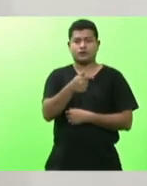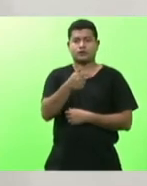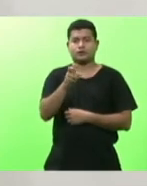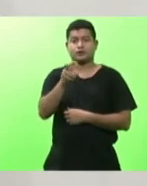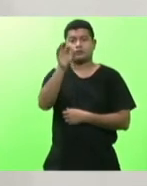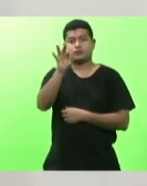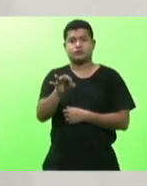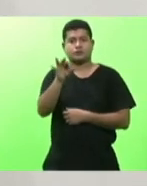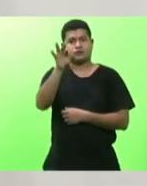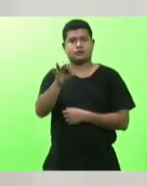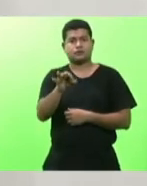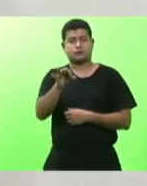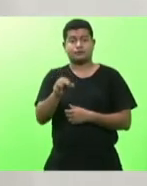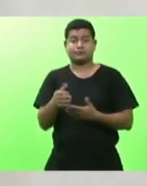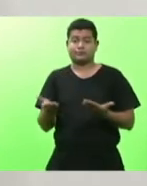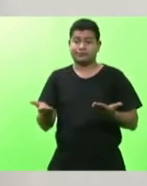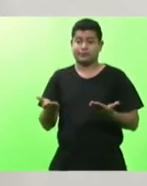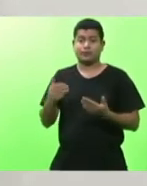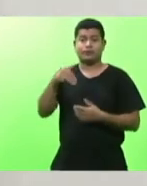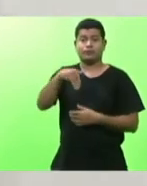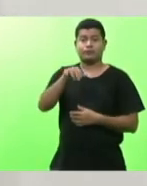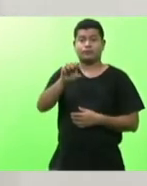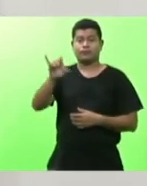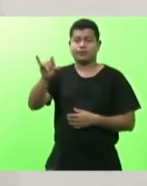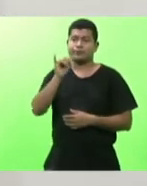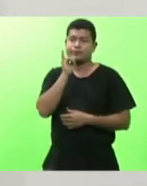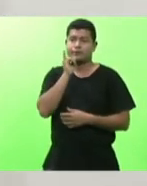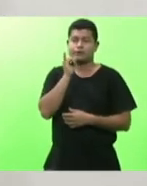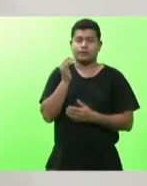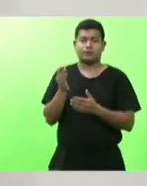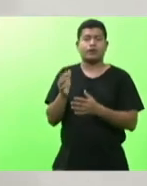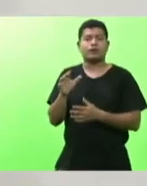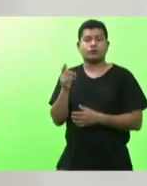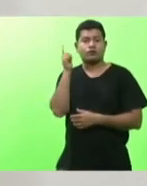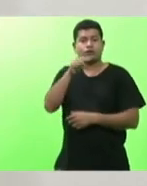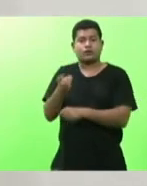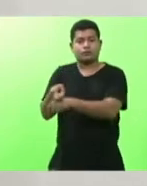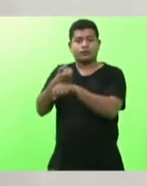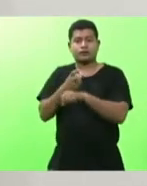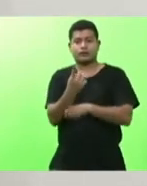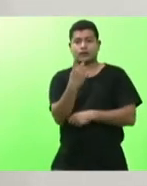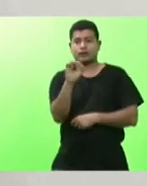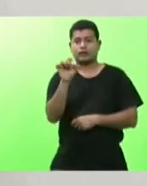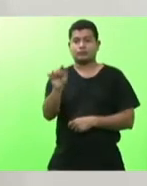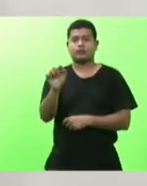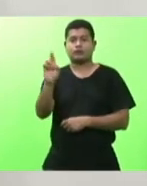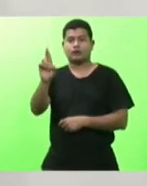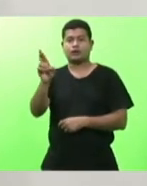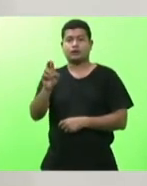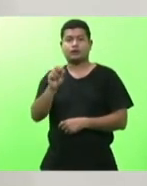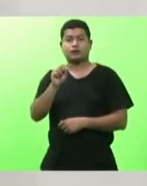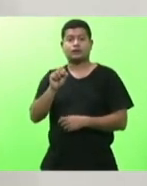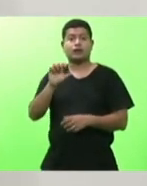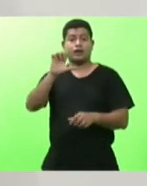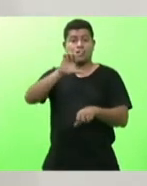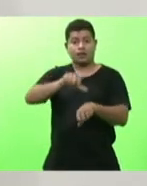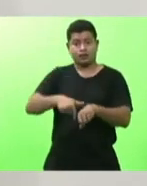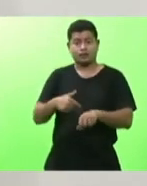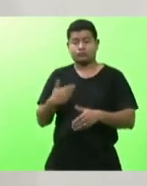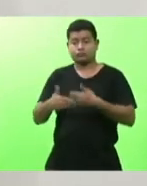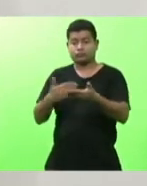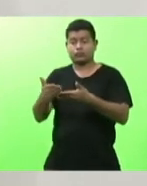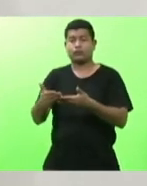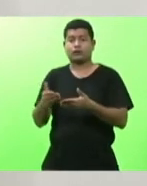o MEI ele pode pegar até 10 mil reais se ele pegar 10 mil reais após o prazo de carência